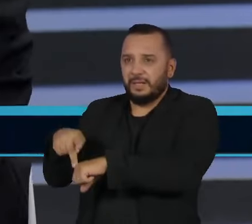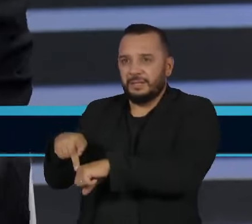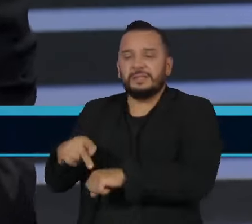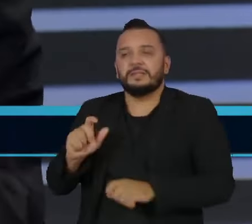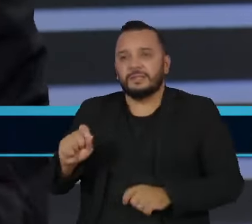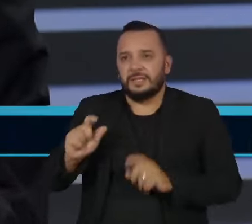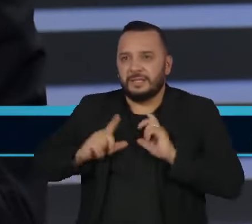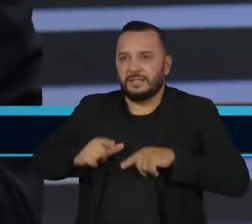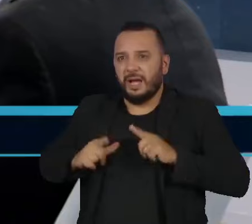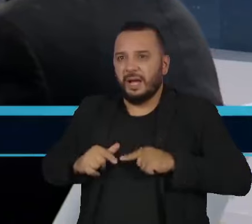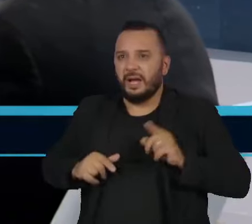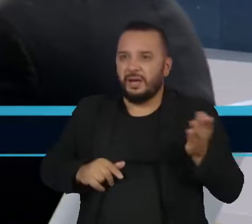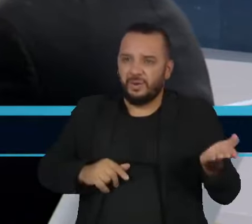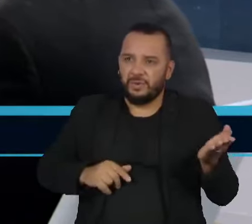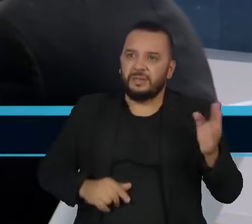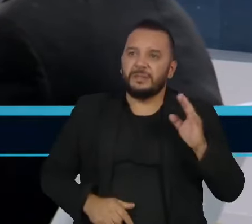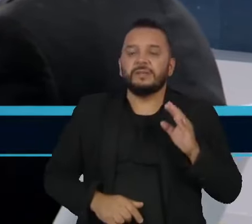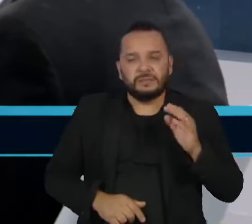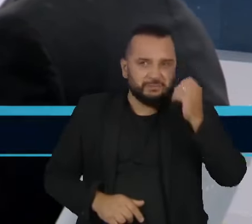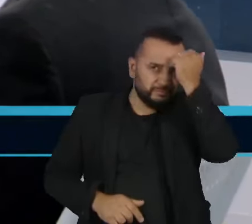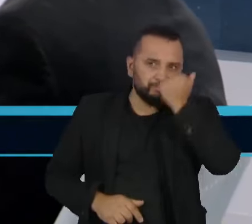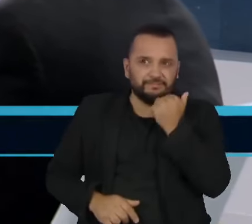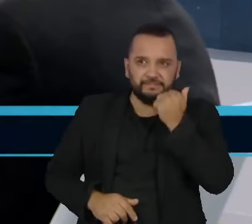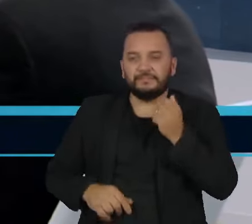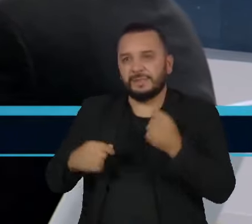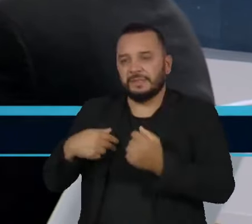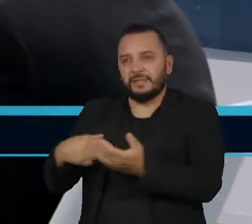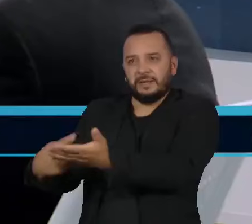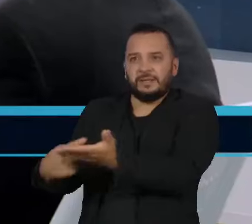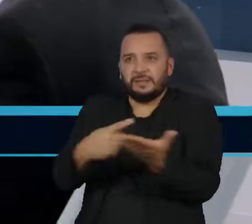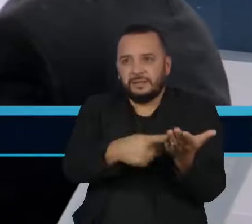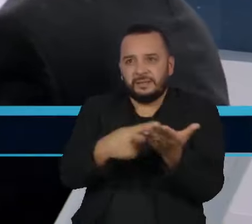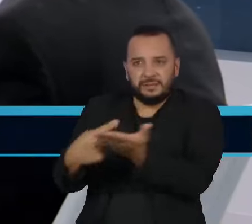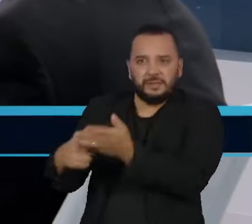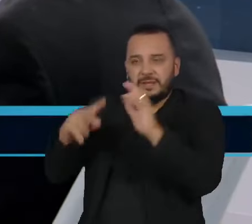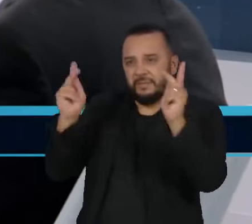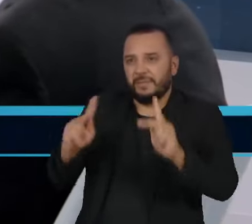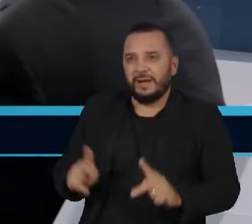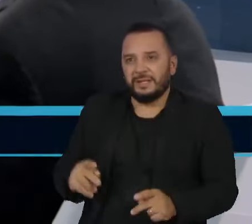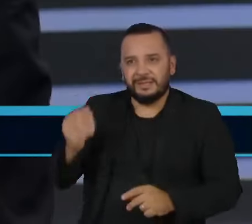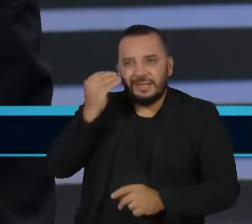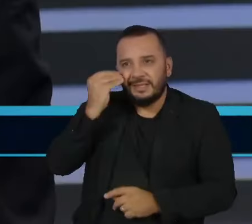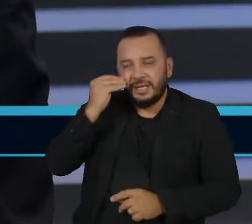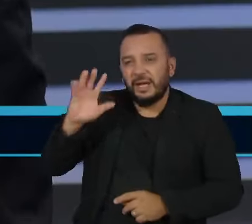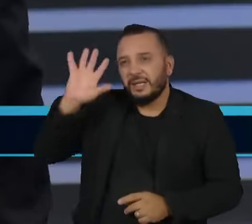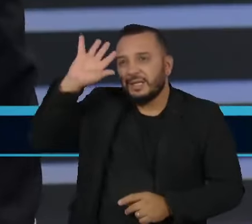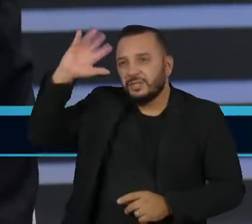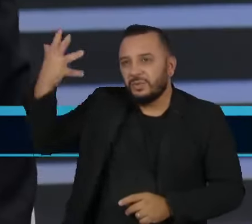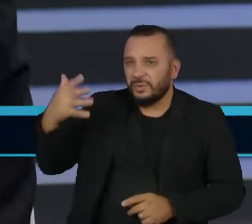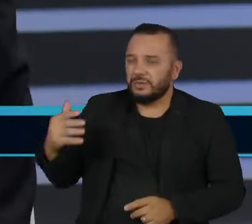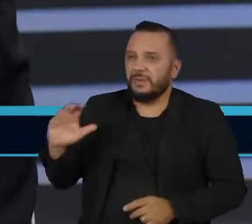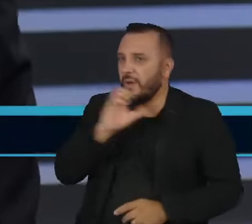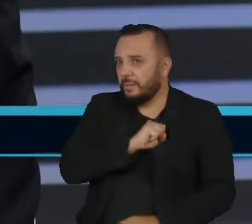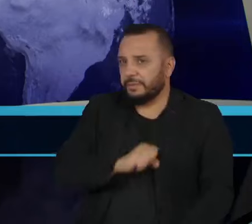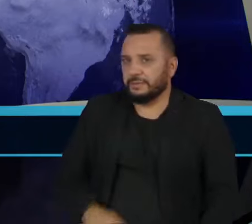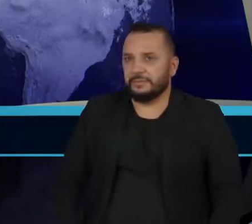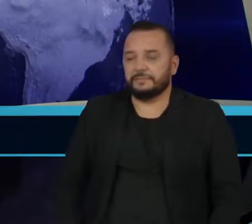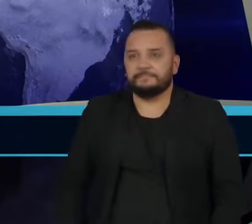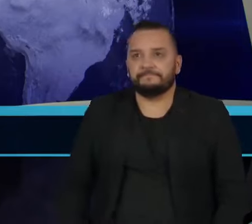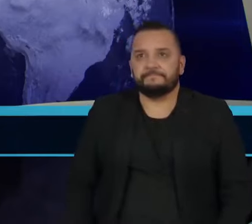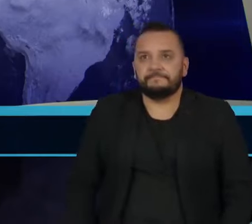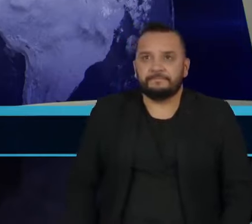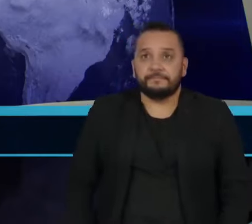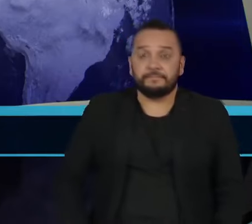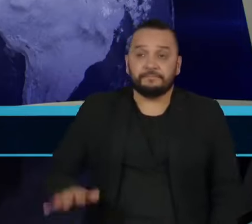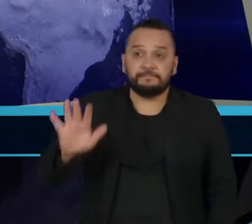perspectiva de uma paz duradoura ali se você não tentar criar uma solução a médio e longo prazo. E a questão